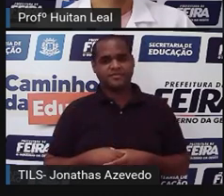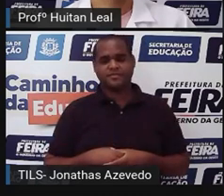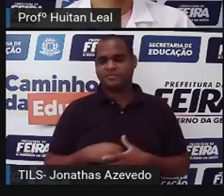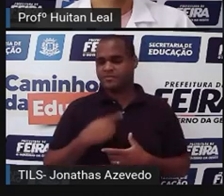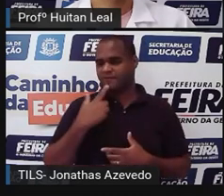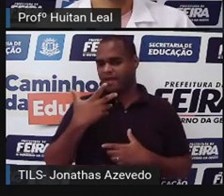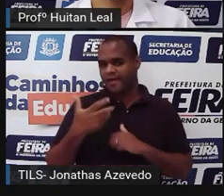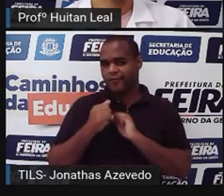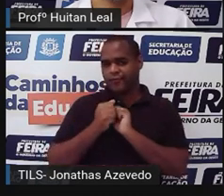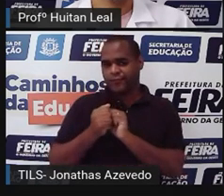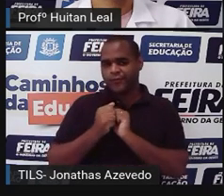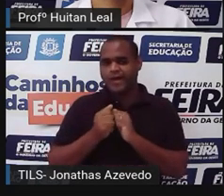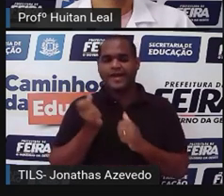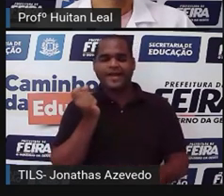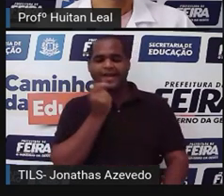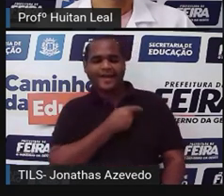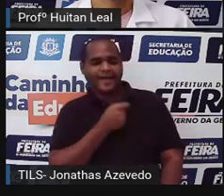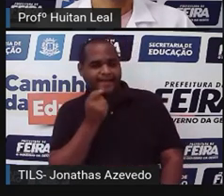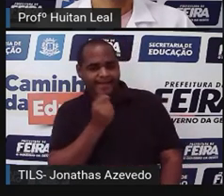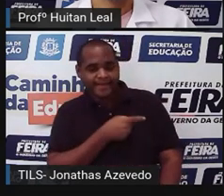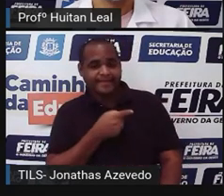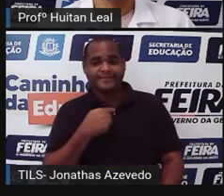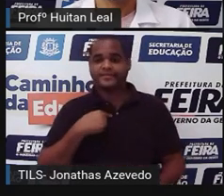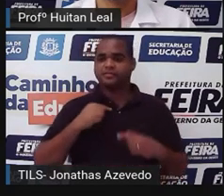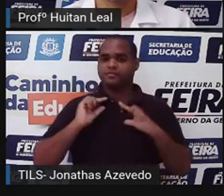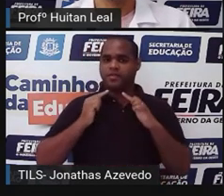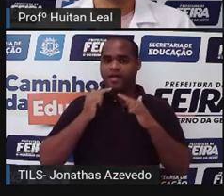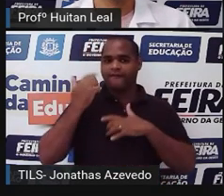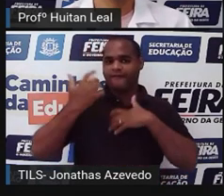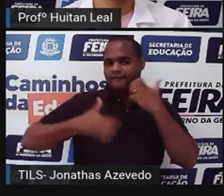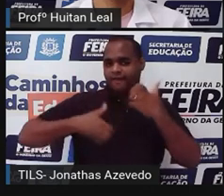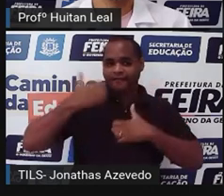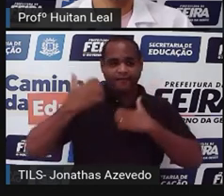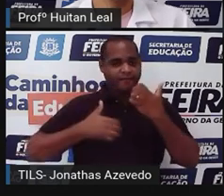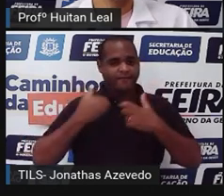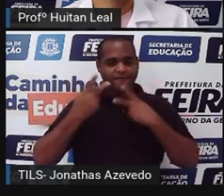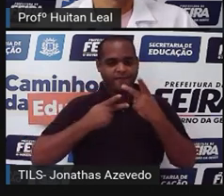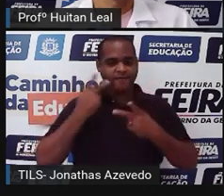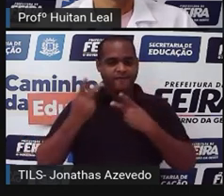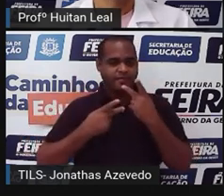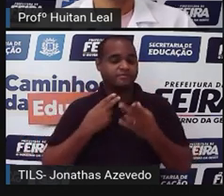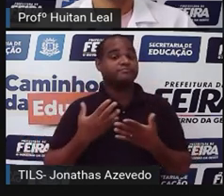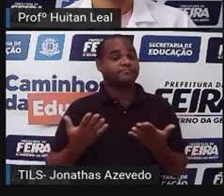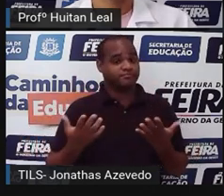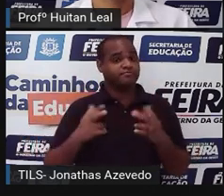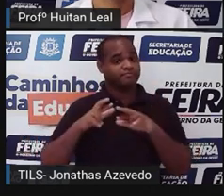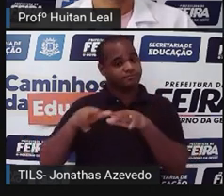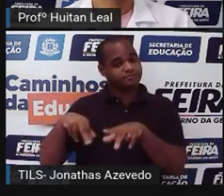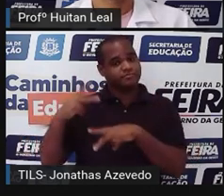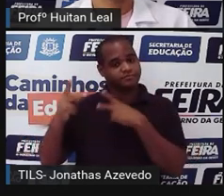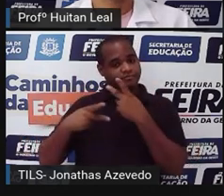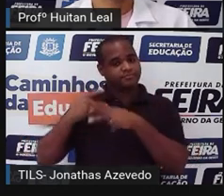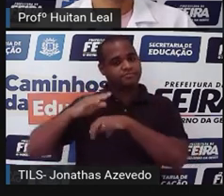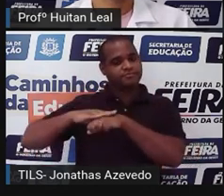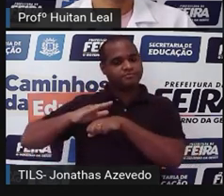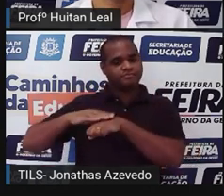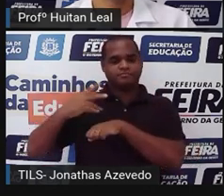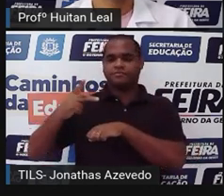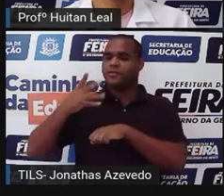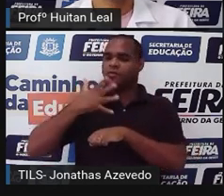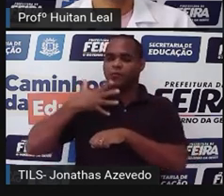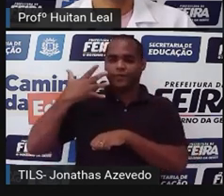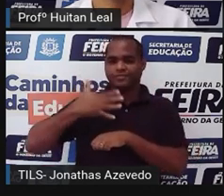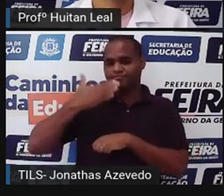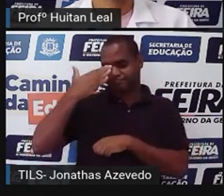diziam juntos, gargalhavam, tagarelavam. Então, o que os personagens falam, ok? o discurso